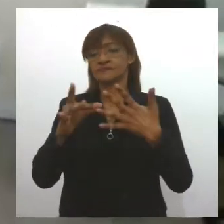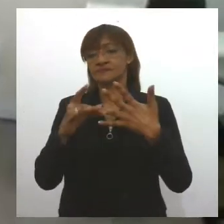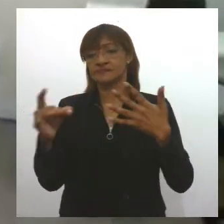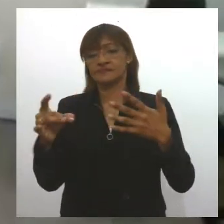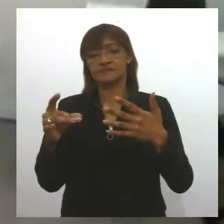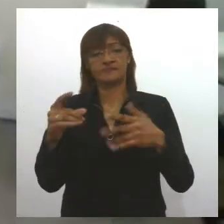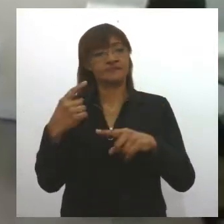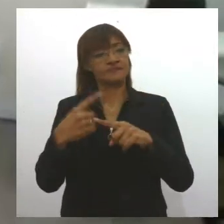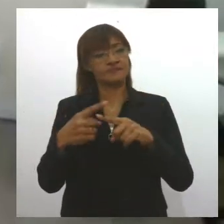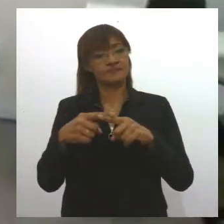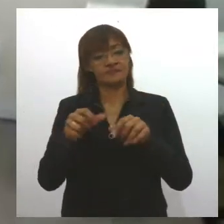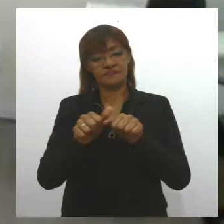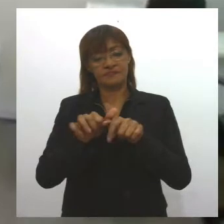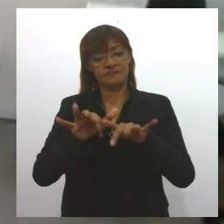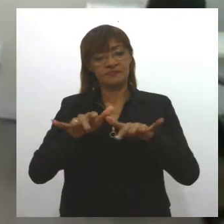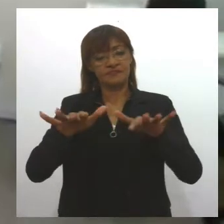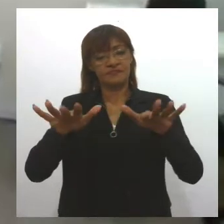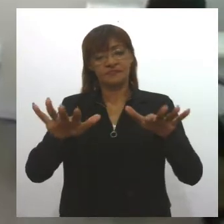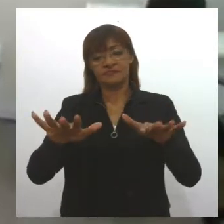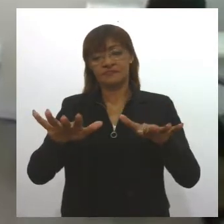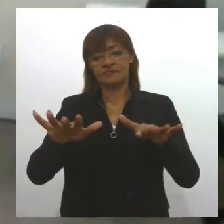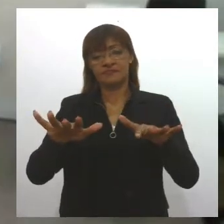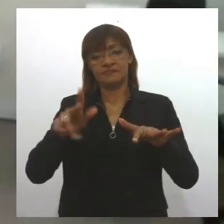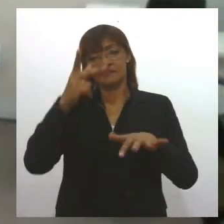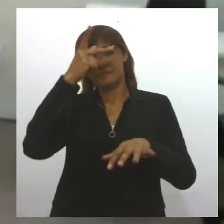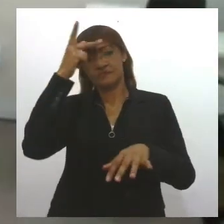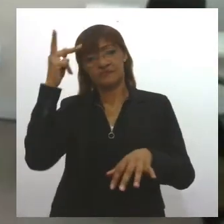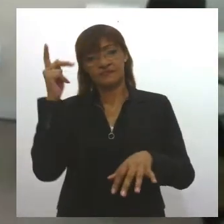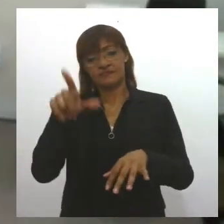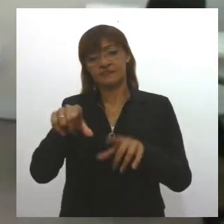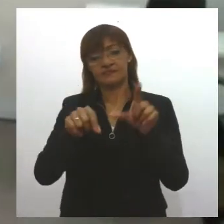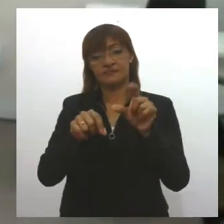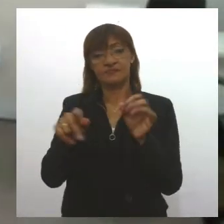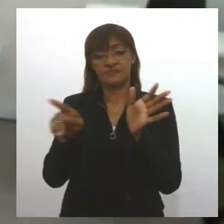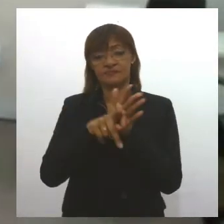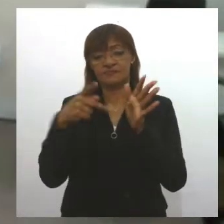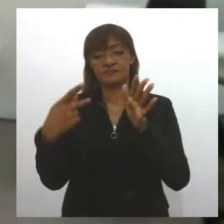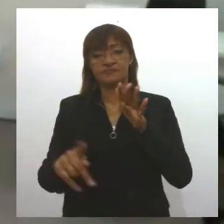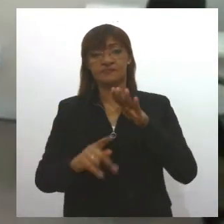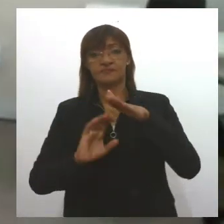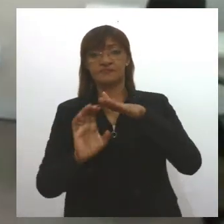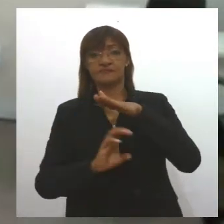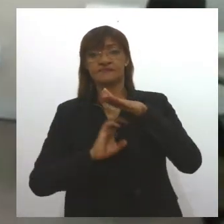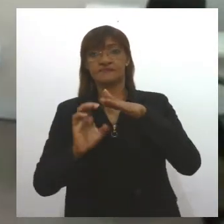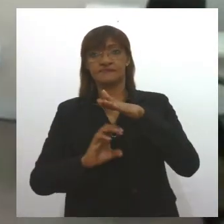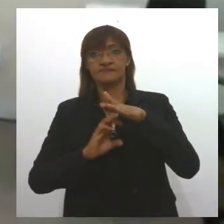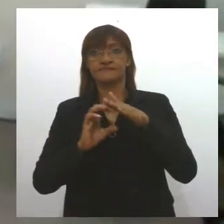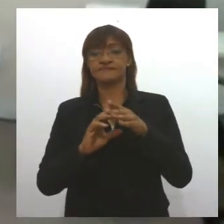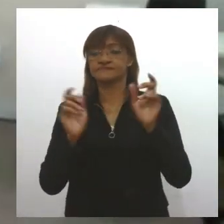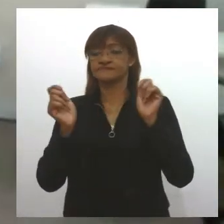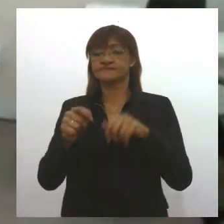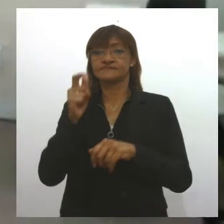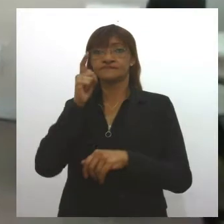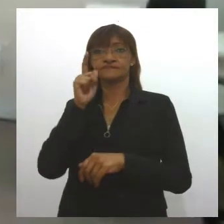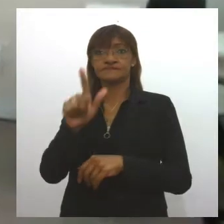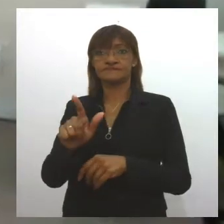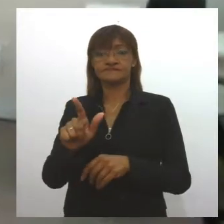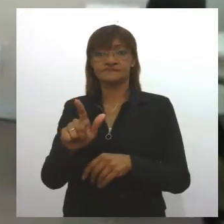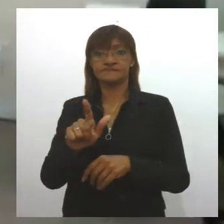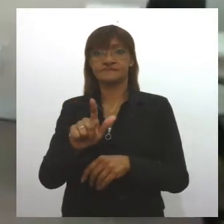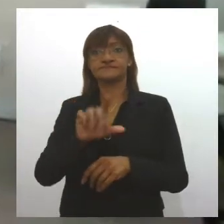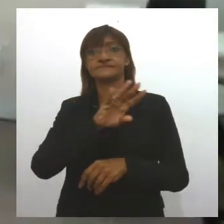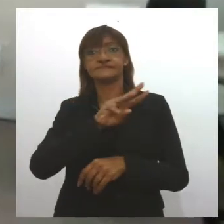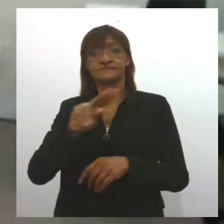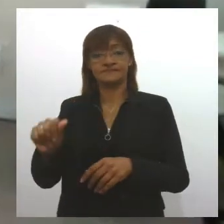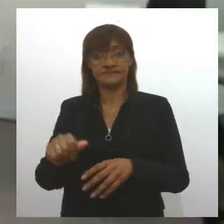da pandemia, muitas pessoas, muitos sergipanos, optaram por abrir o seu próprio negócio como fonte de geração de renda. Ela também